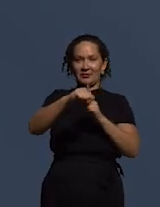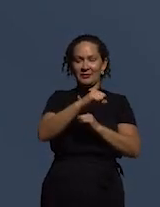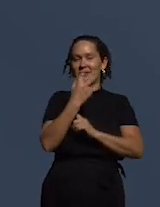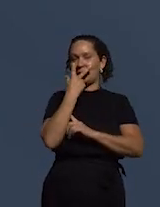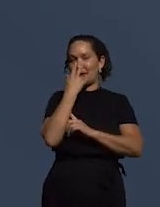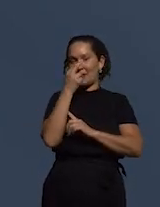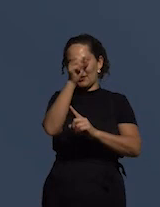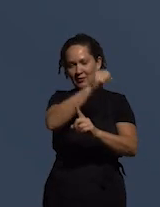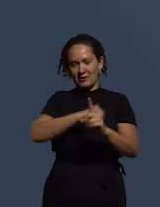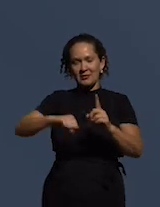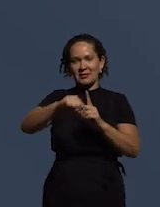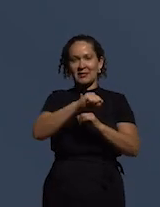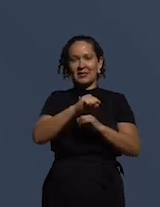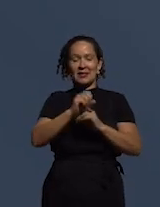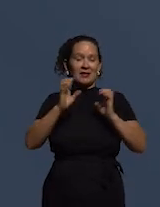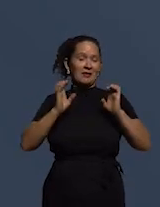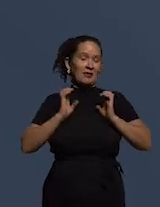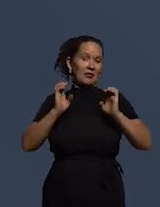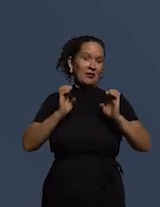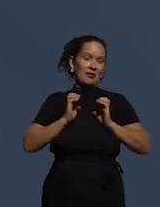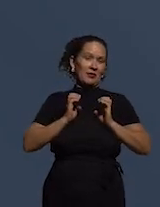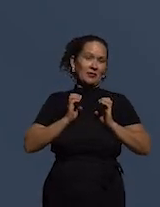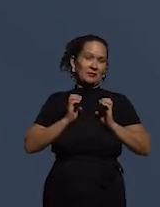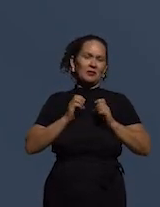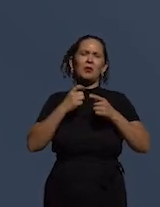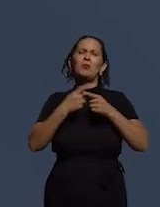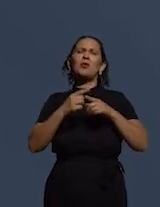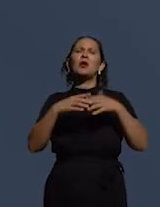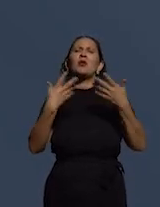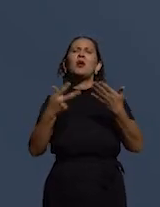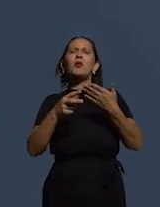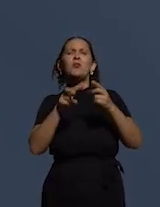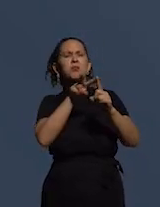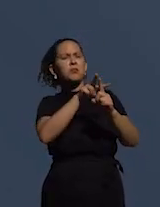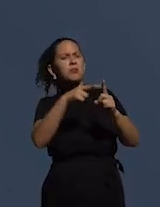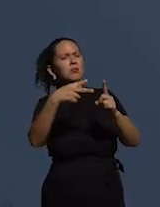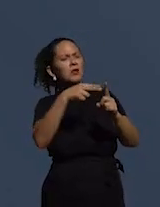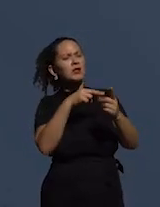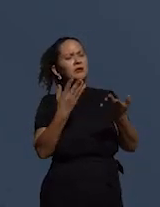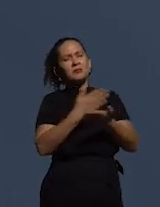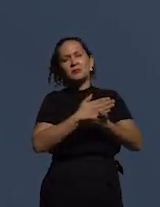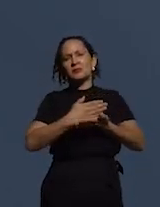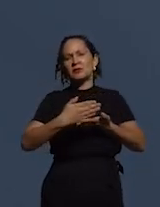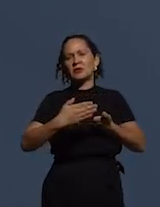nossa sociedade é muito elitista por qual dimensão temos que começar